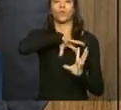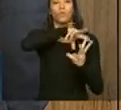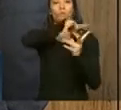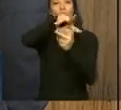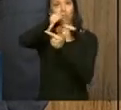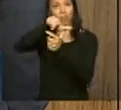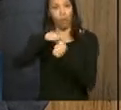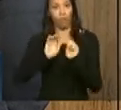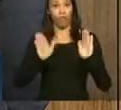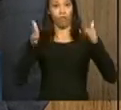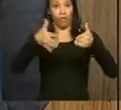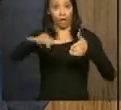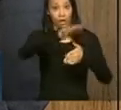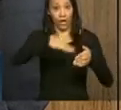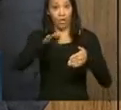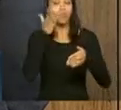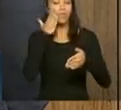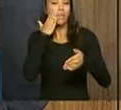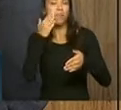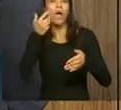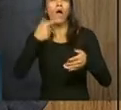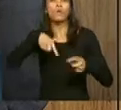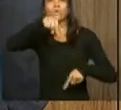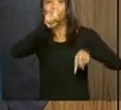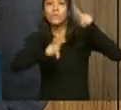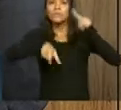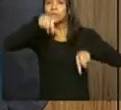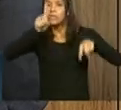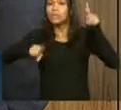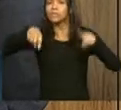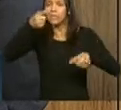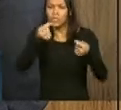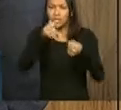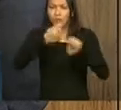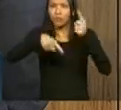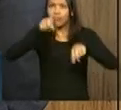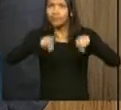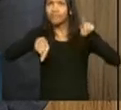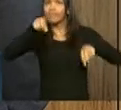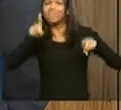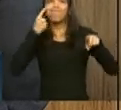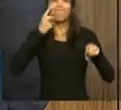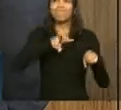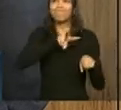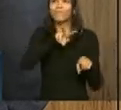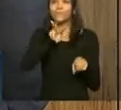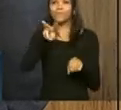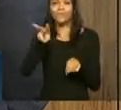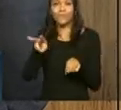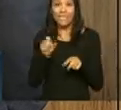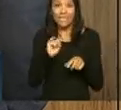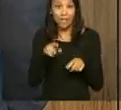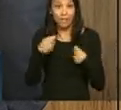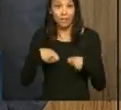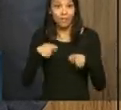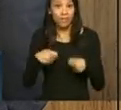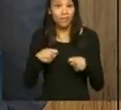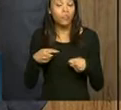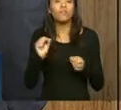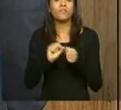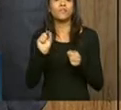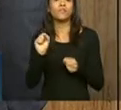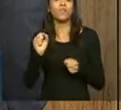identificando as novas fontes de instabilidade que possam surgir para ver se é preciso fazer novas